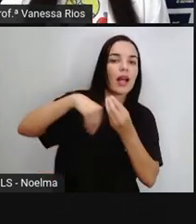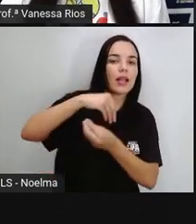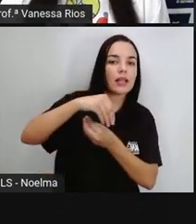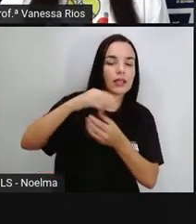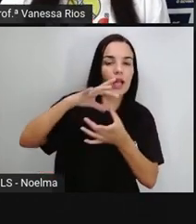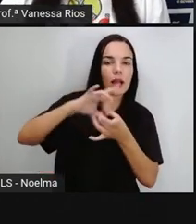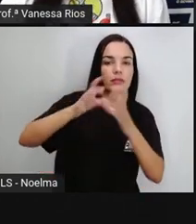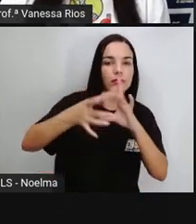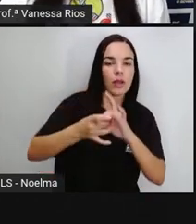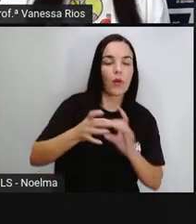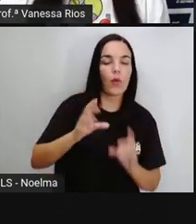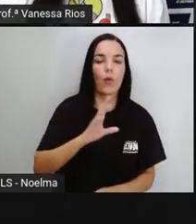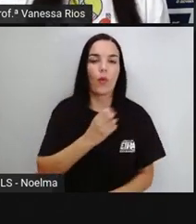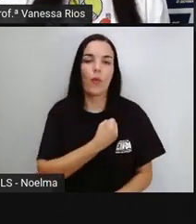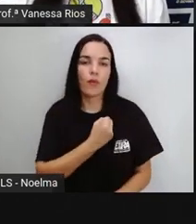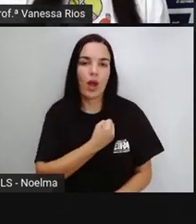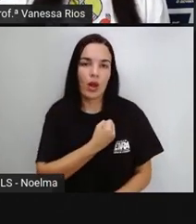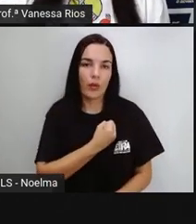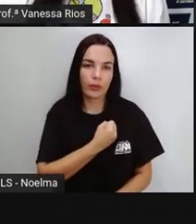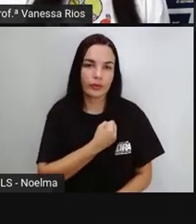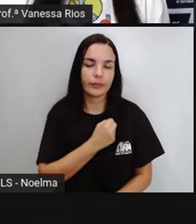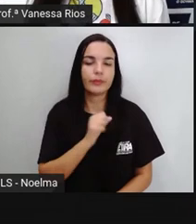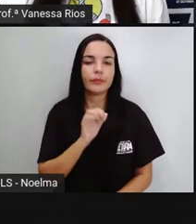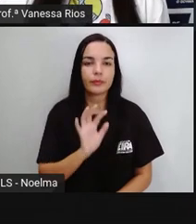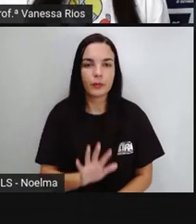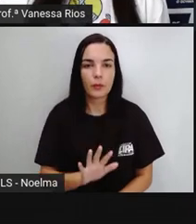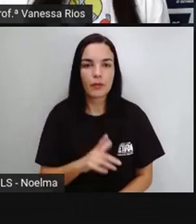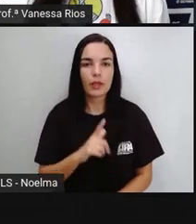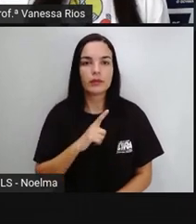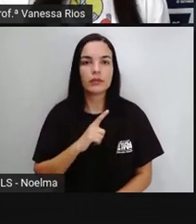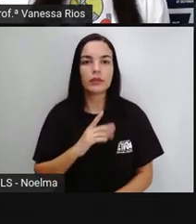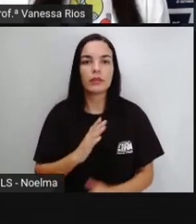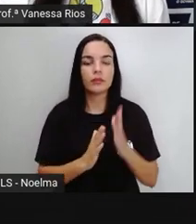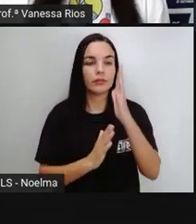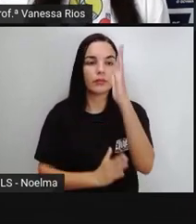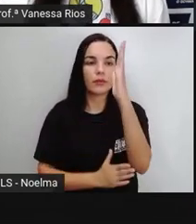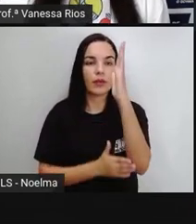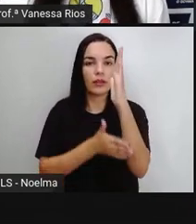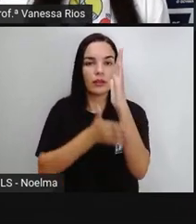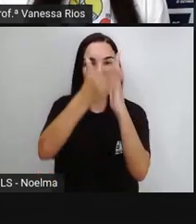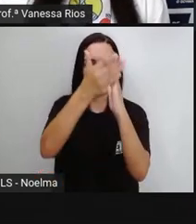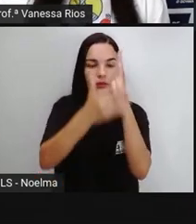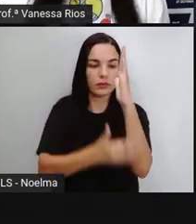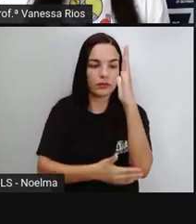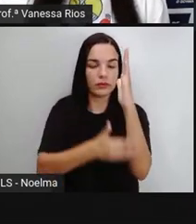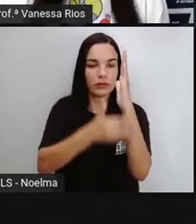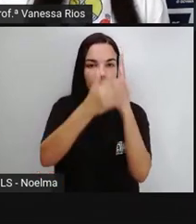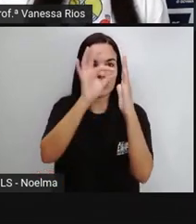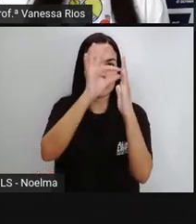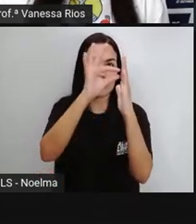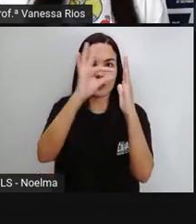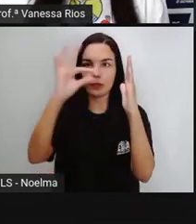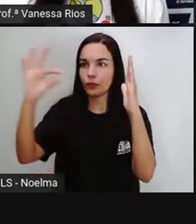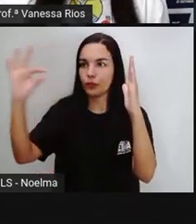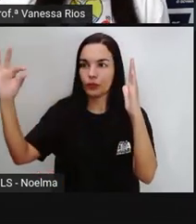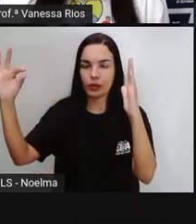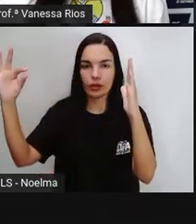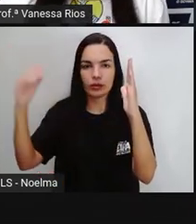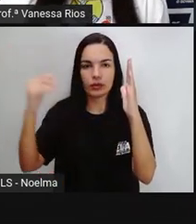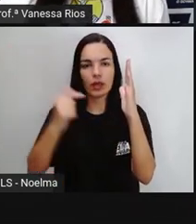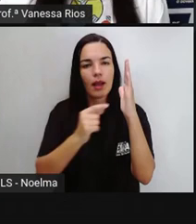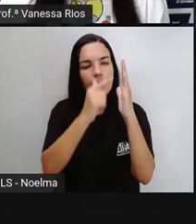barra representa. Então, a gente observa aqui no topo a numeração maior, não é? E no